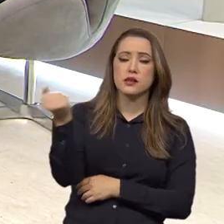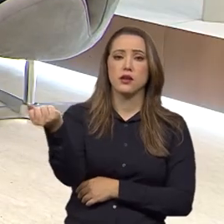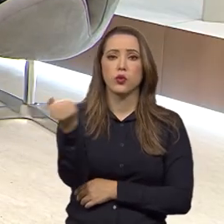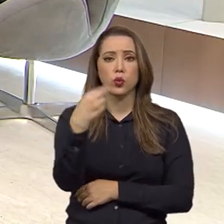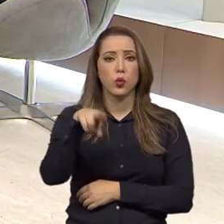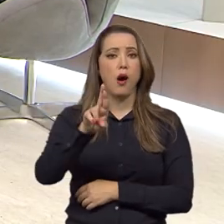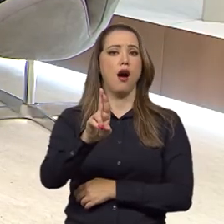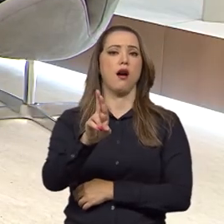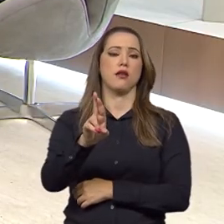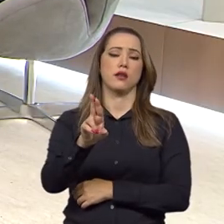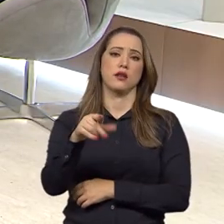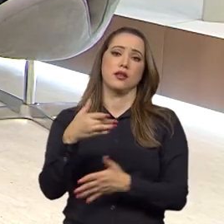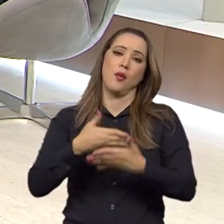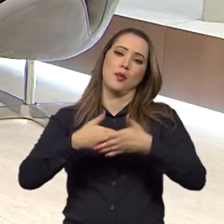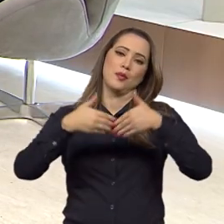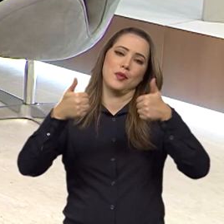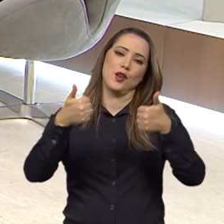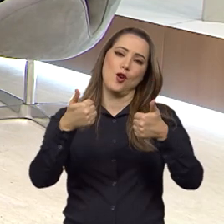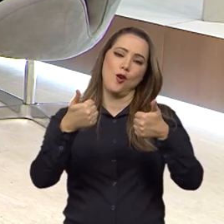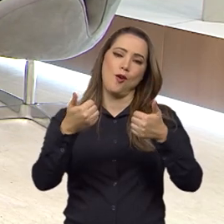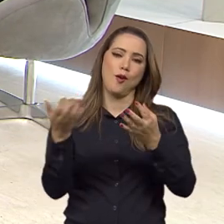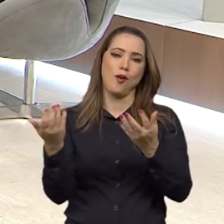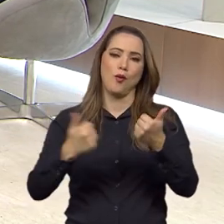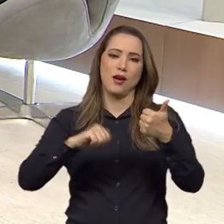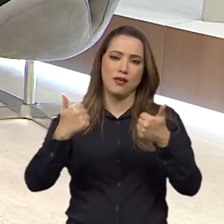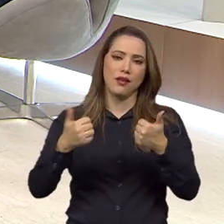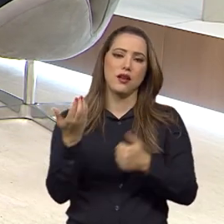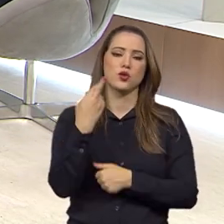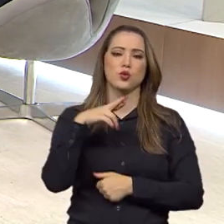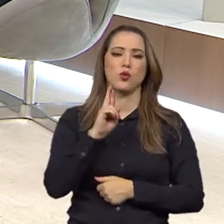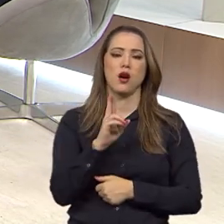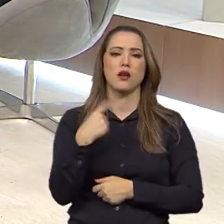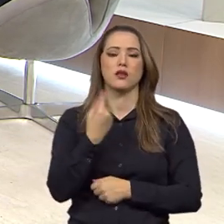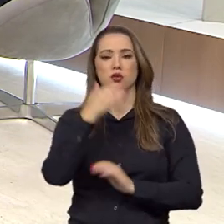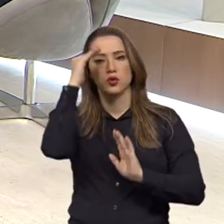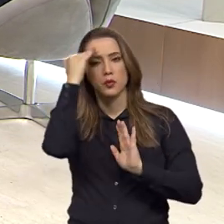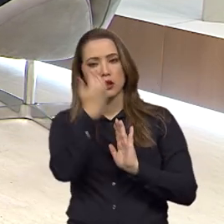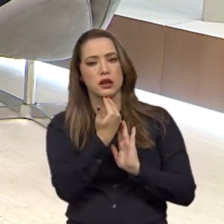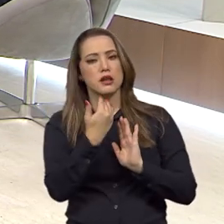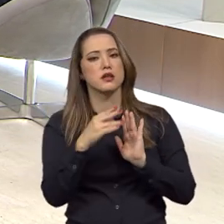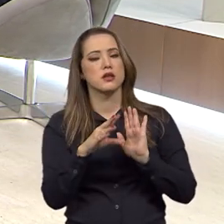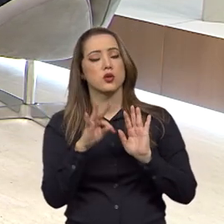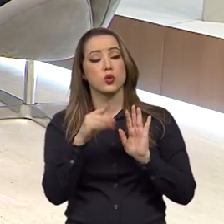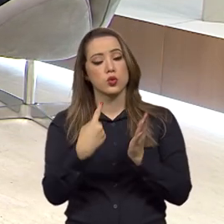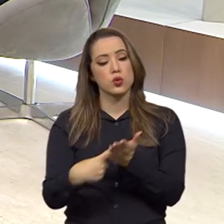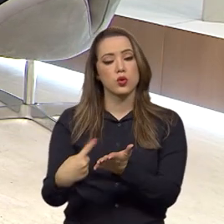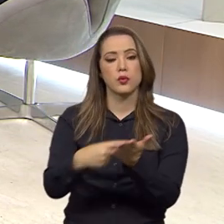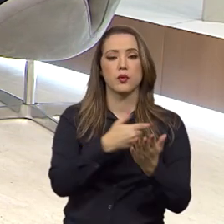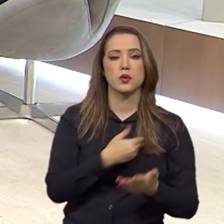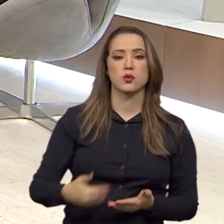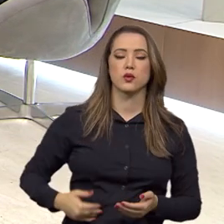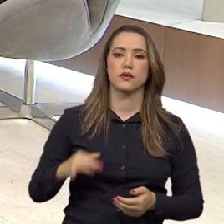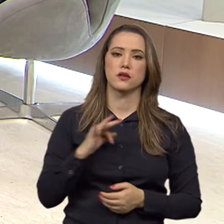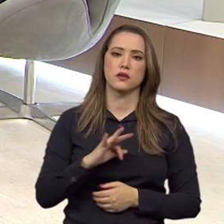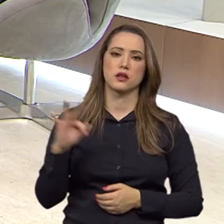ter uma maior quantidade do ar e fazendo com que nós possamos cumprir todos os compromissos que o governo federal tem